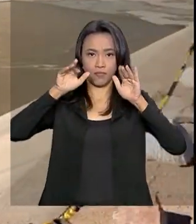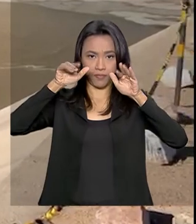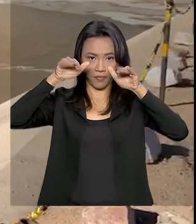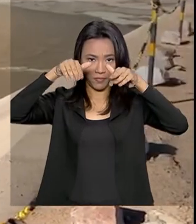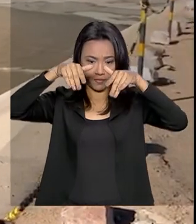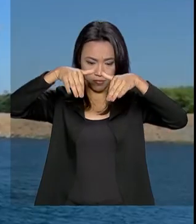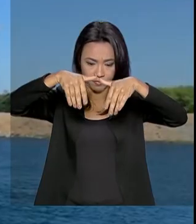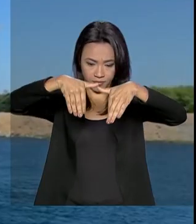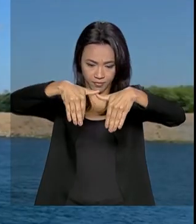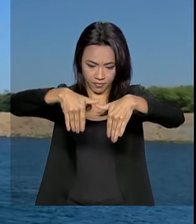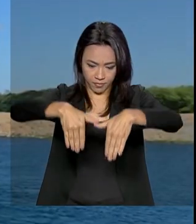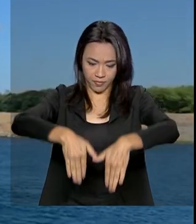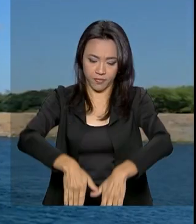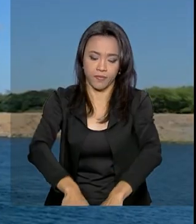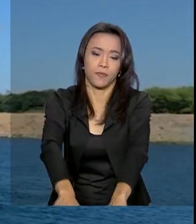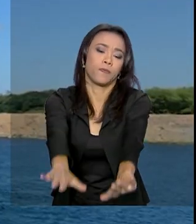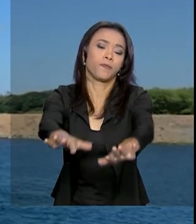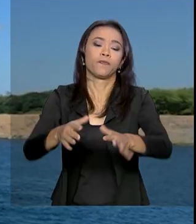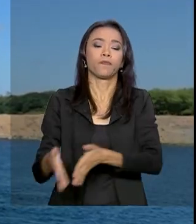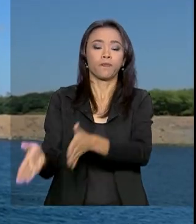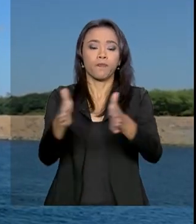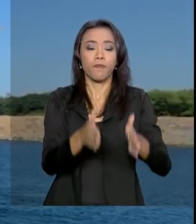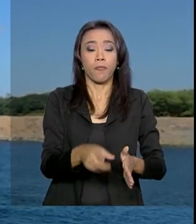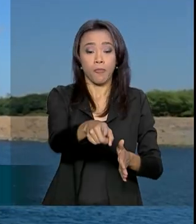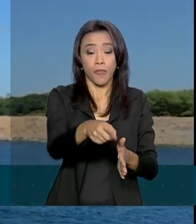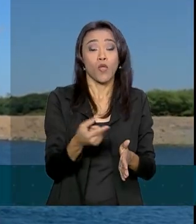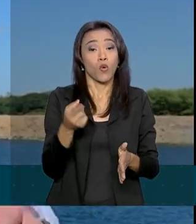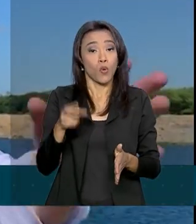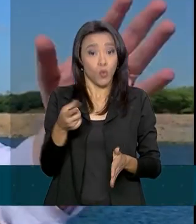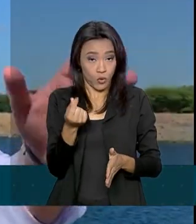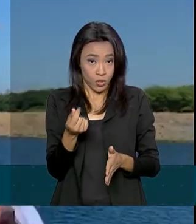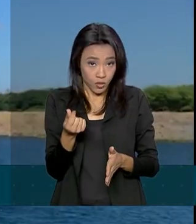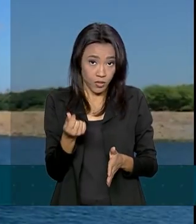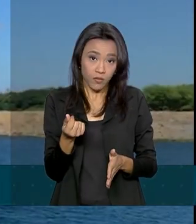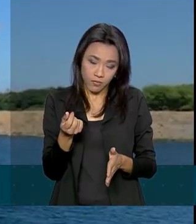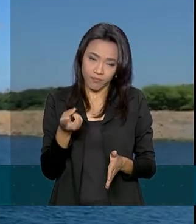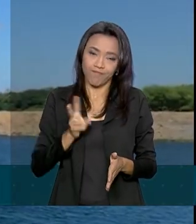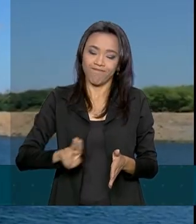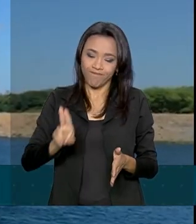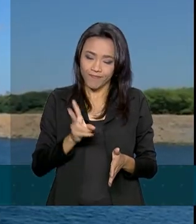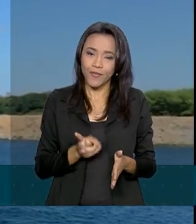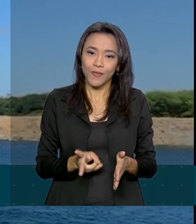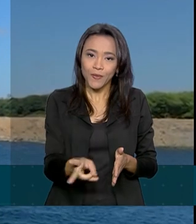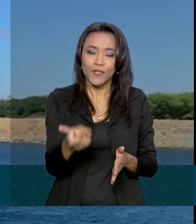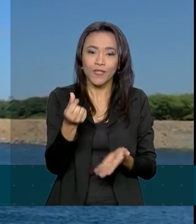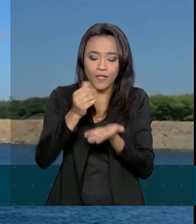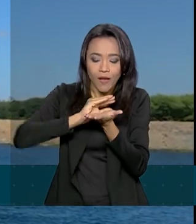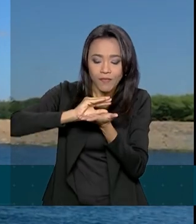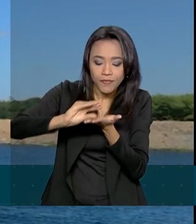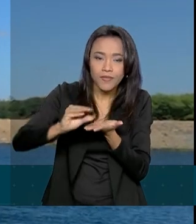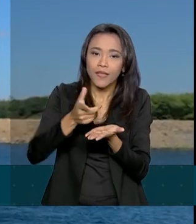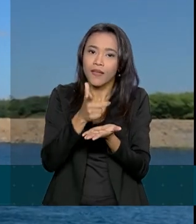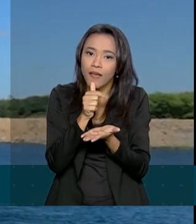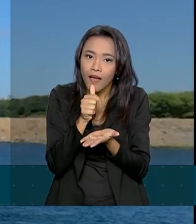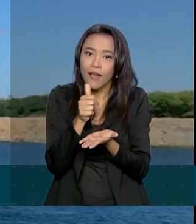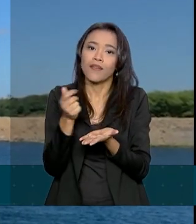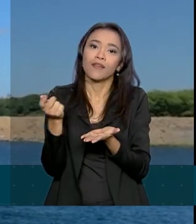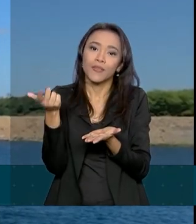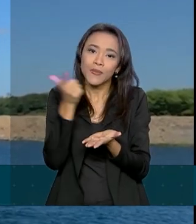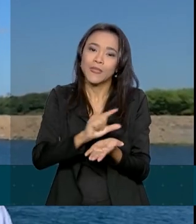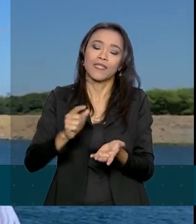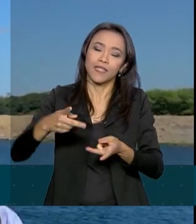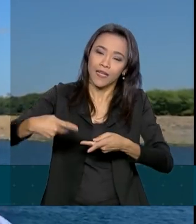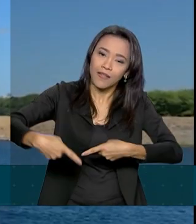aos reservatórios. Os recursos não deixaram de ser aplicados aqui para que a obra seguisse seu curso e a água finalmente chegasse onde